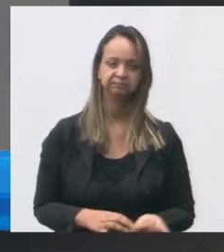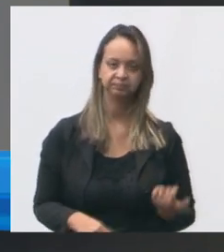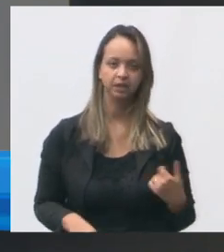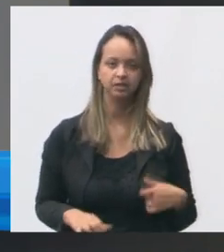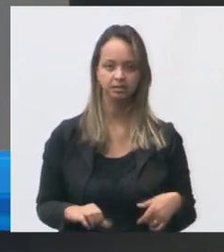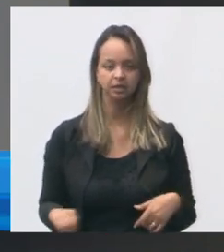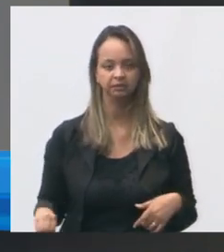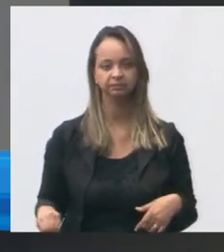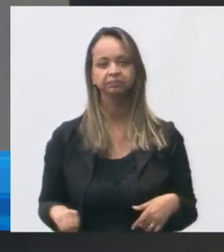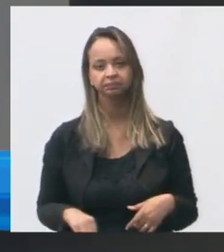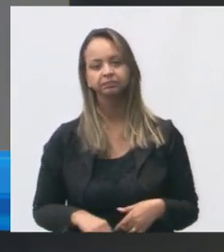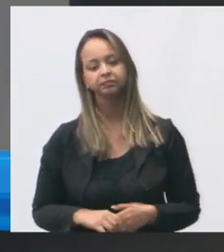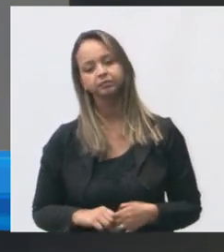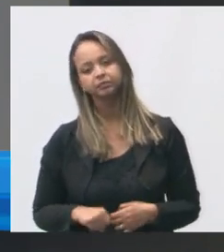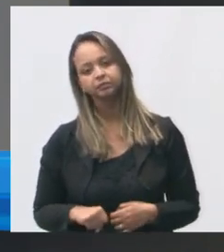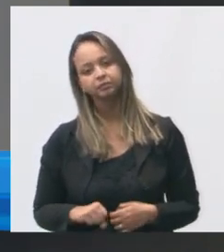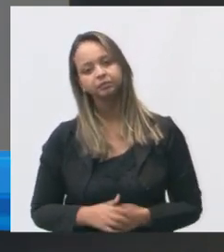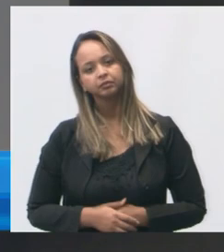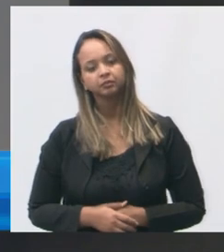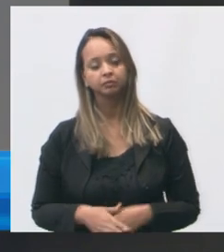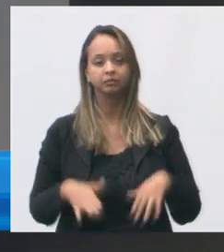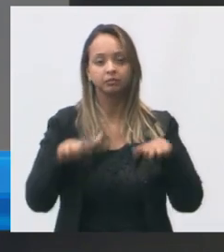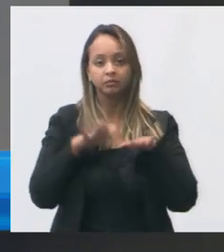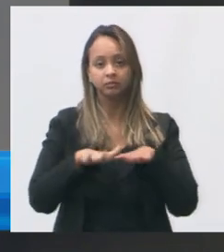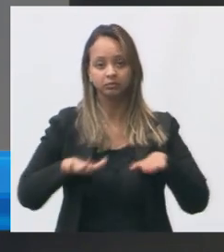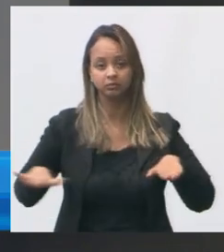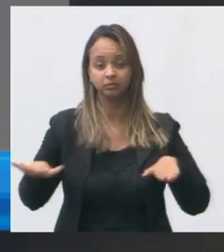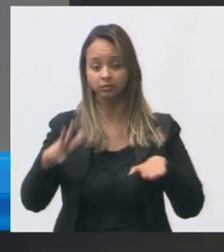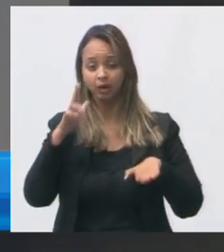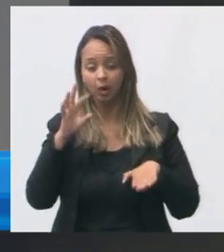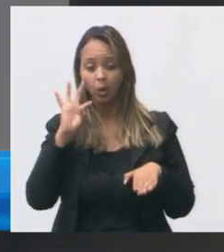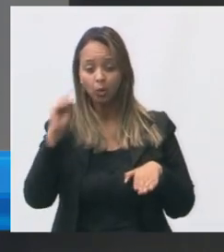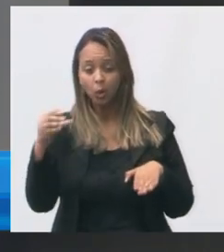as cerâmicas todas estão caindo